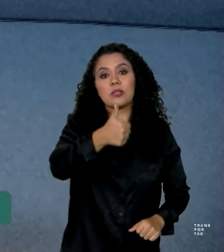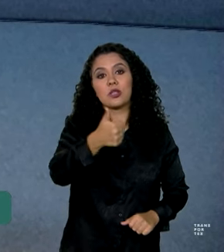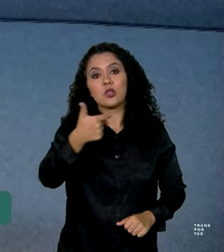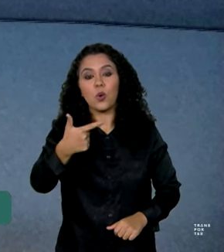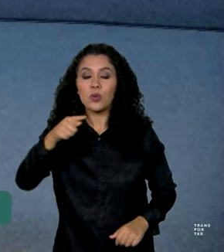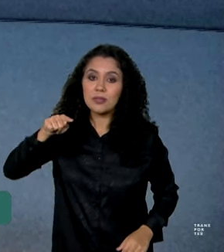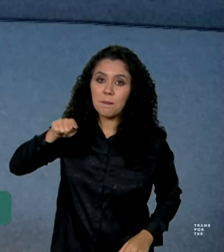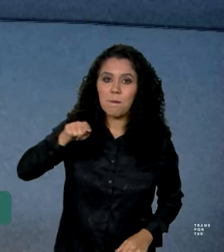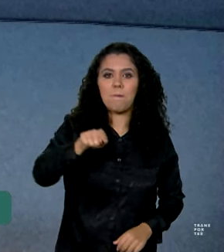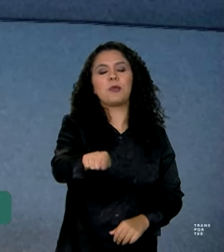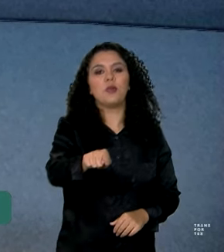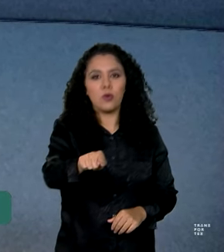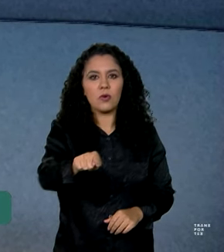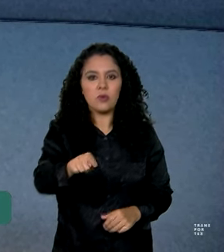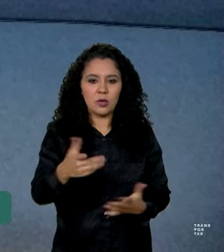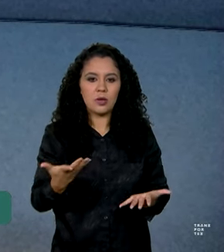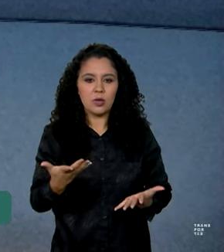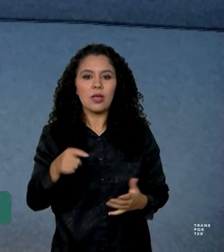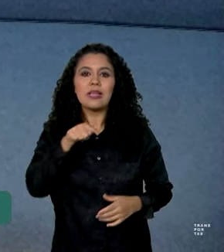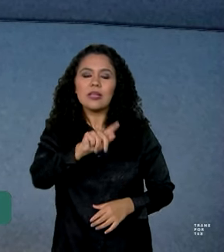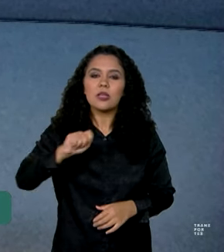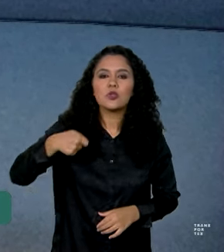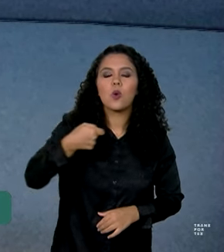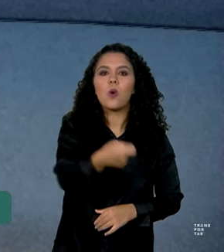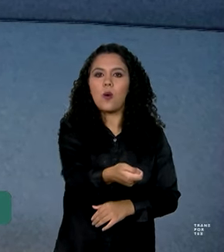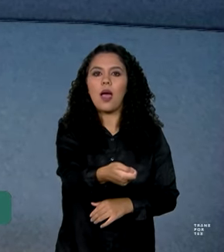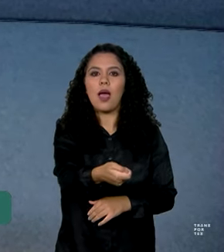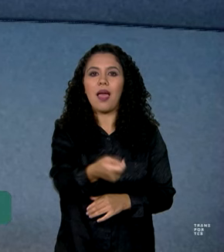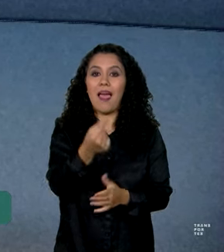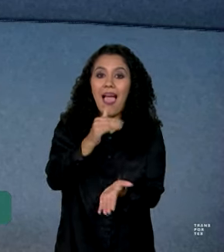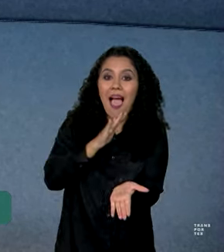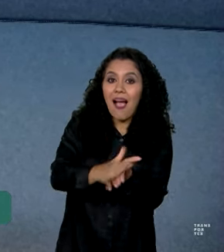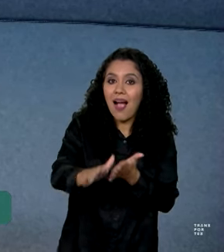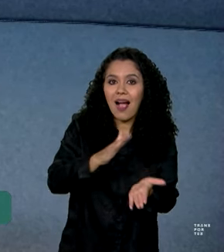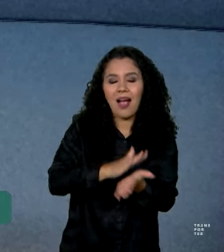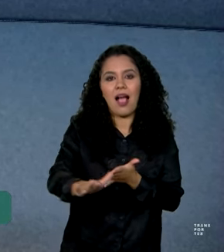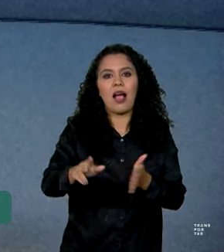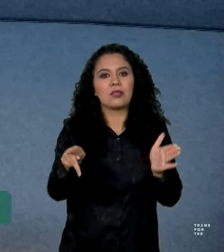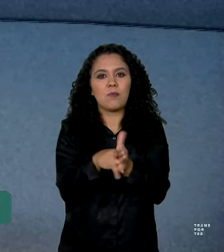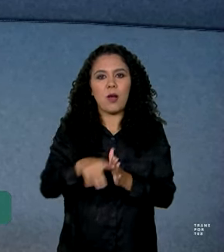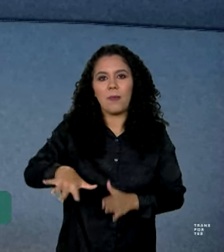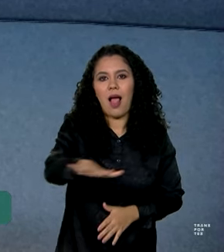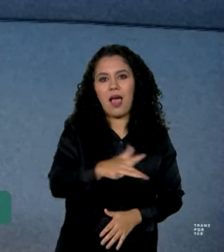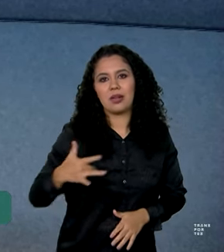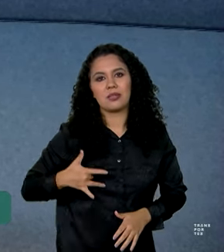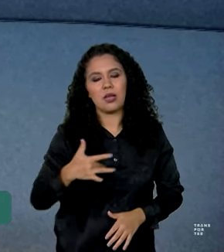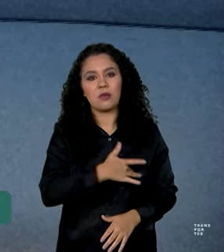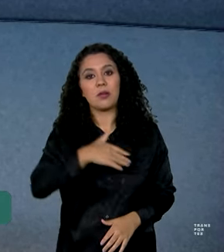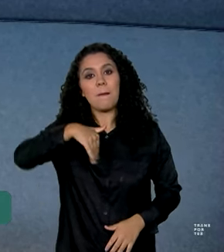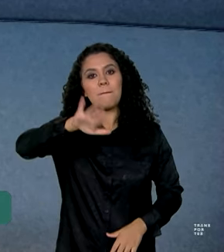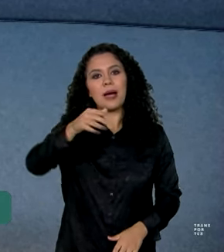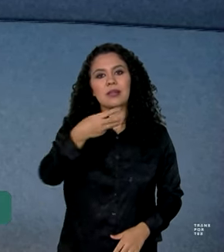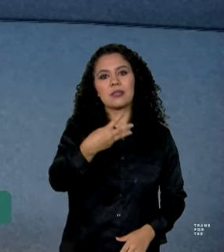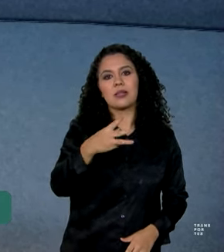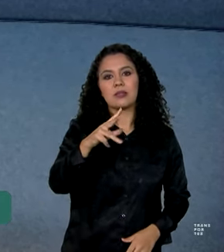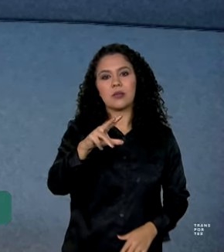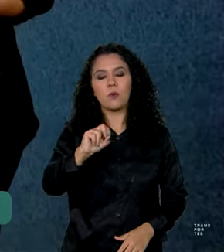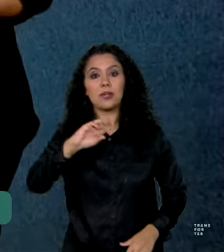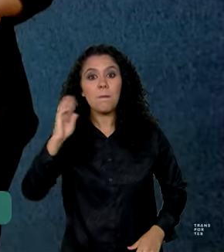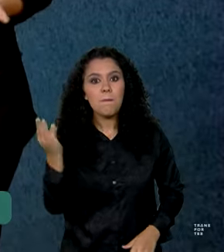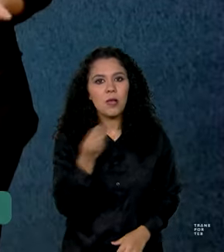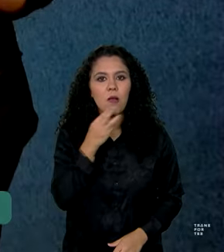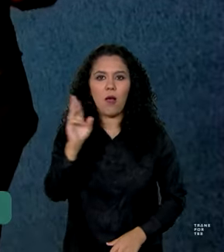internações, o que corresponde a gastos do setor saúde de mais de 350 milhões.